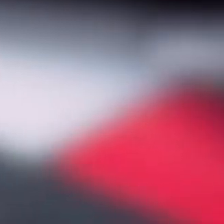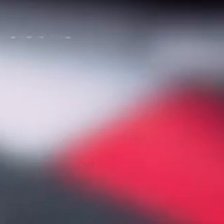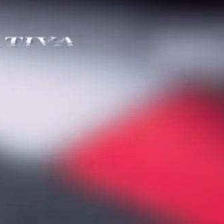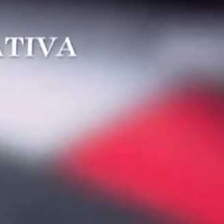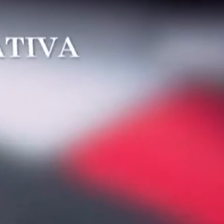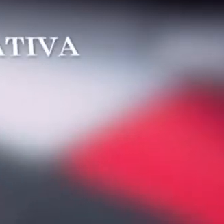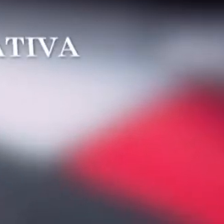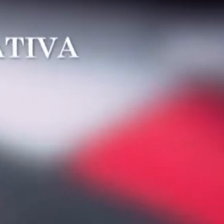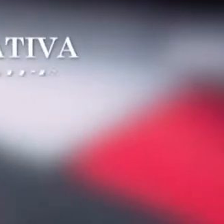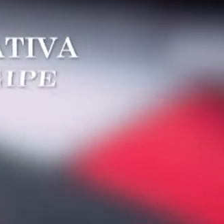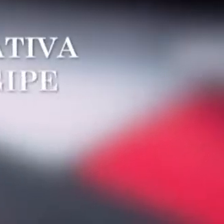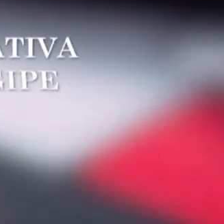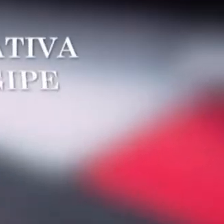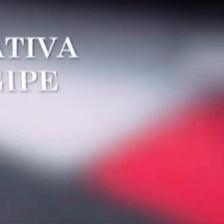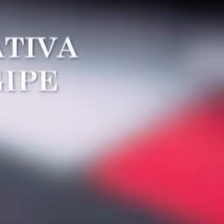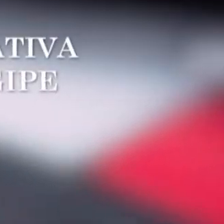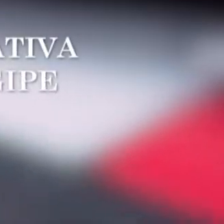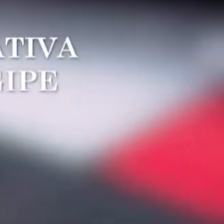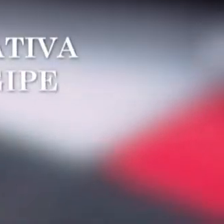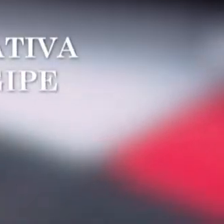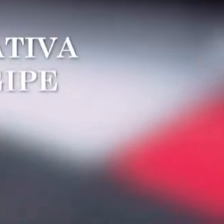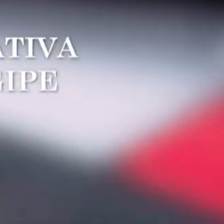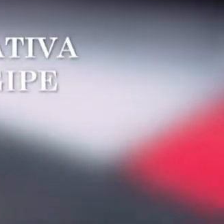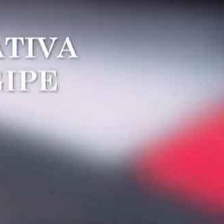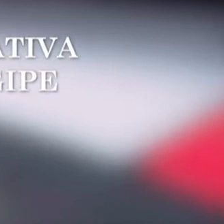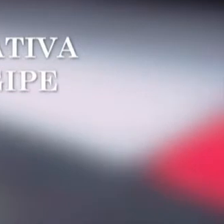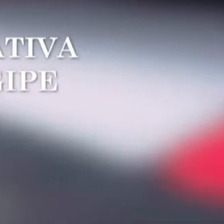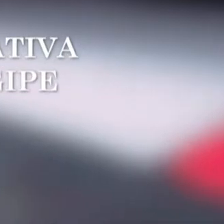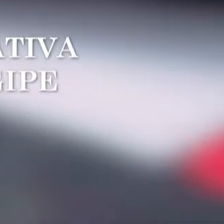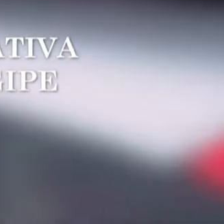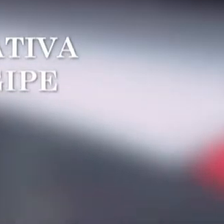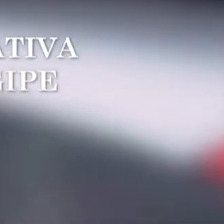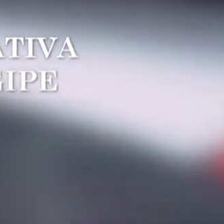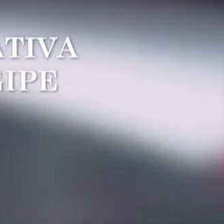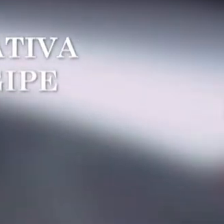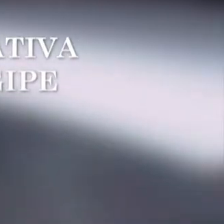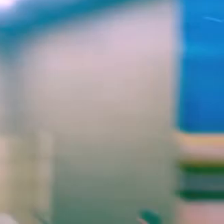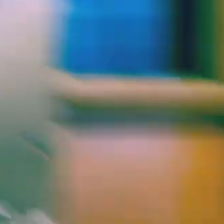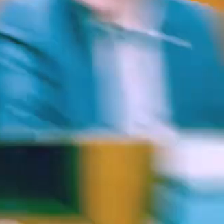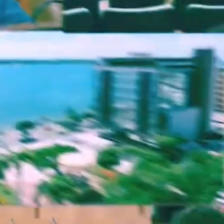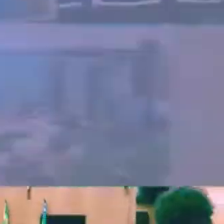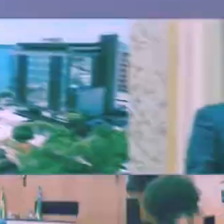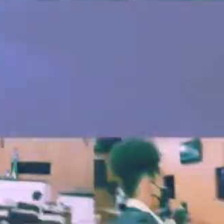Assembleia Legislativa de Sergipe. Uma casa segura é você quem faz.